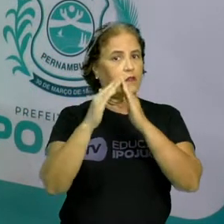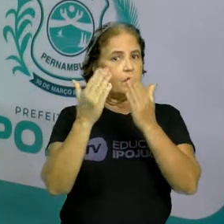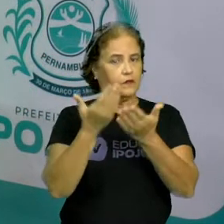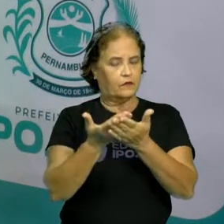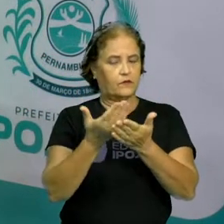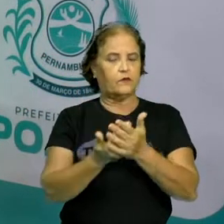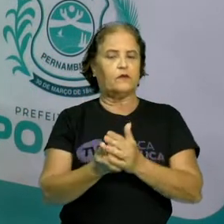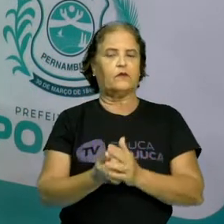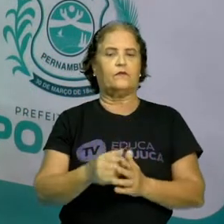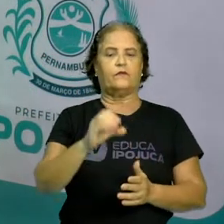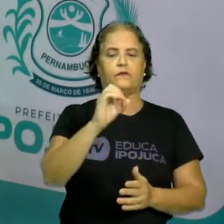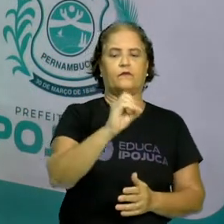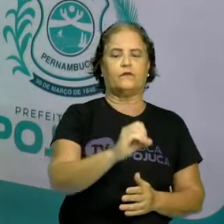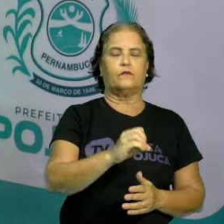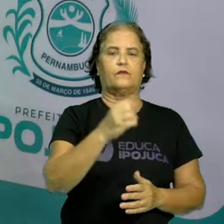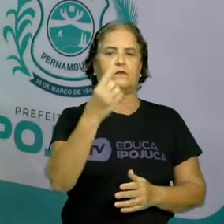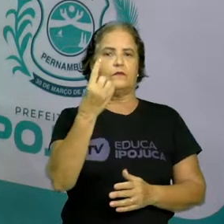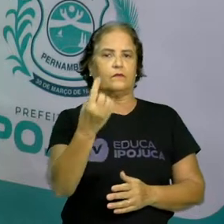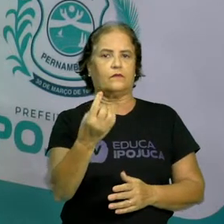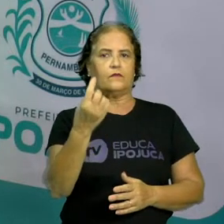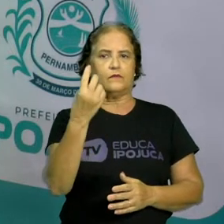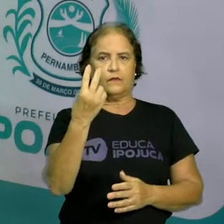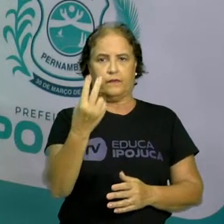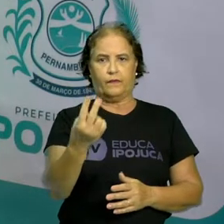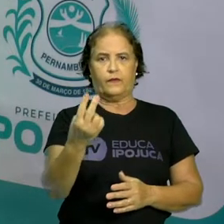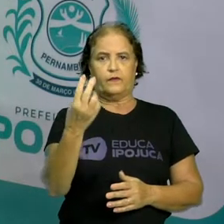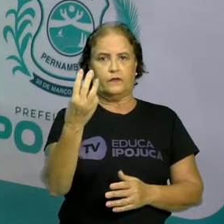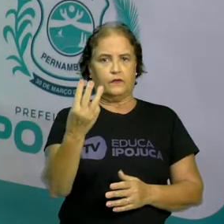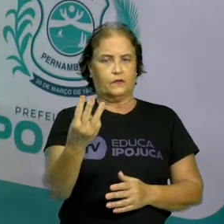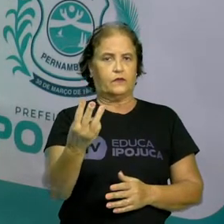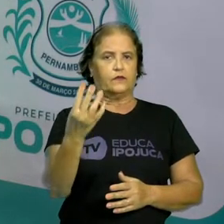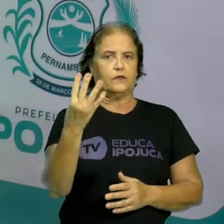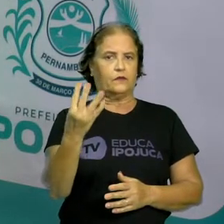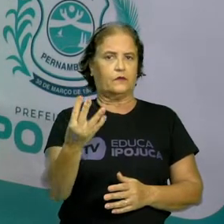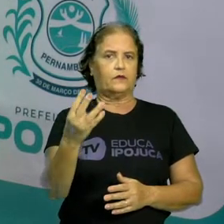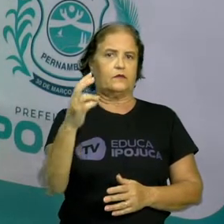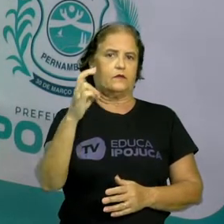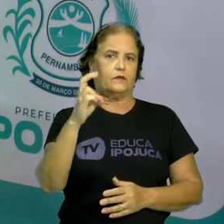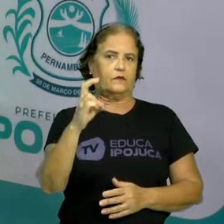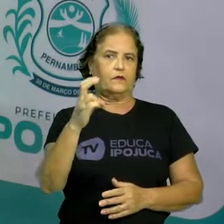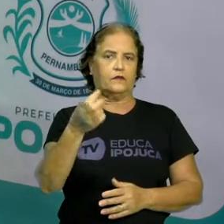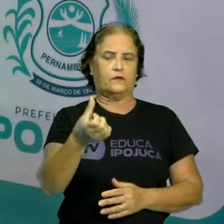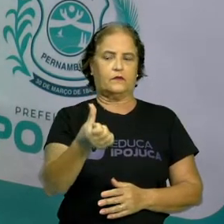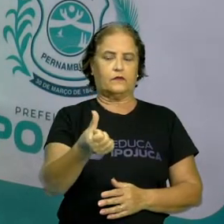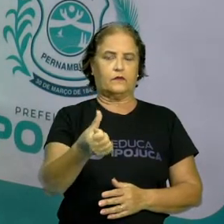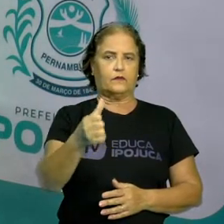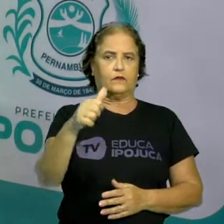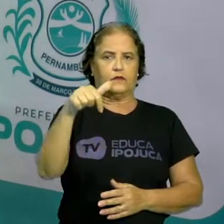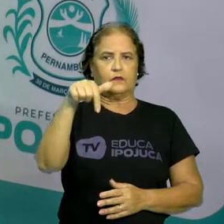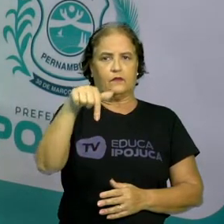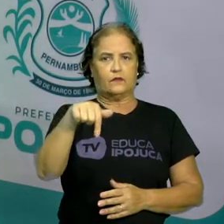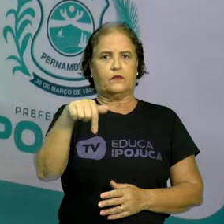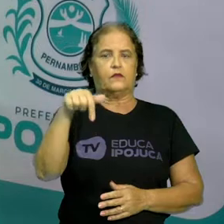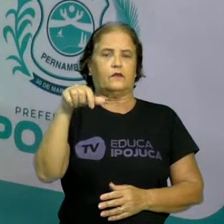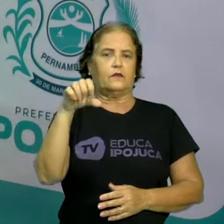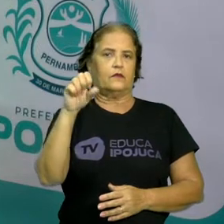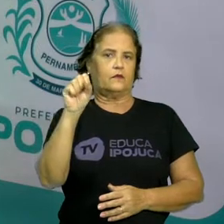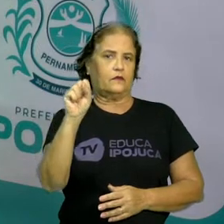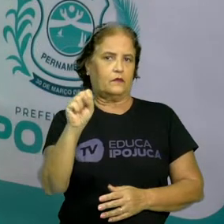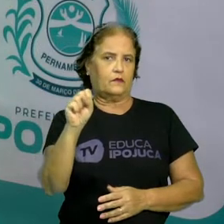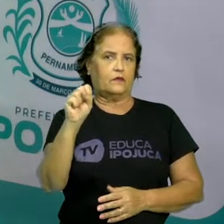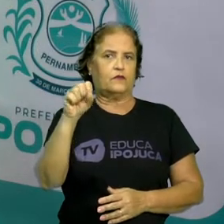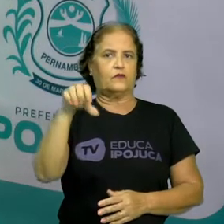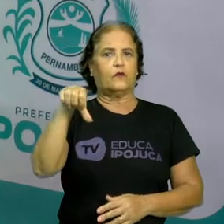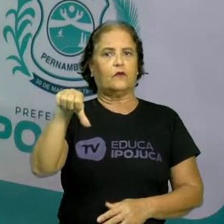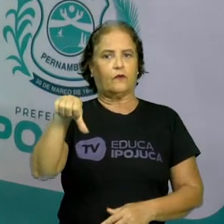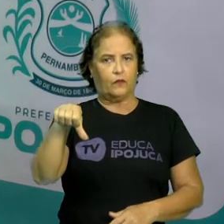o 0, 1, 2, 3, 4, 5, 6, 7, 8